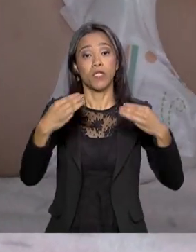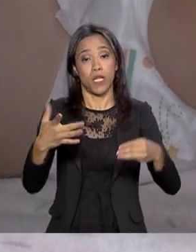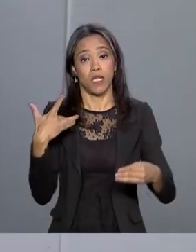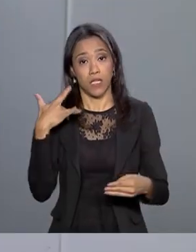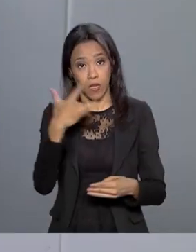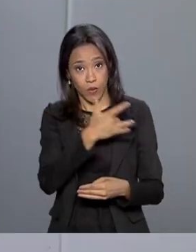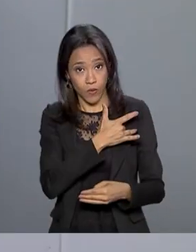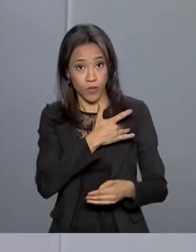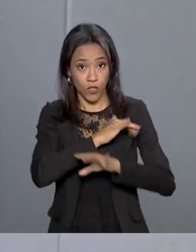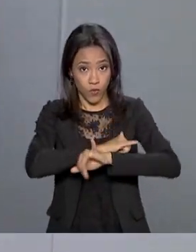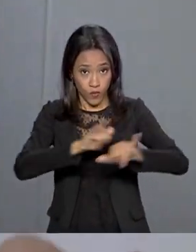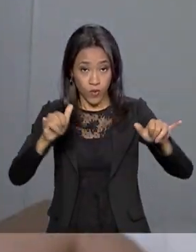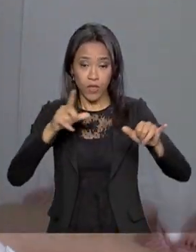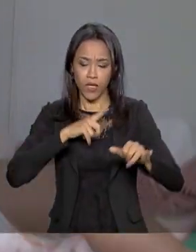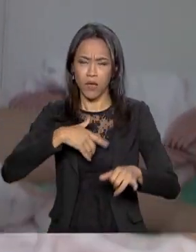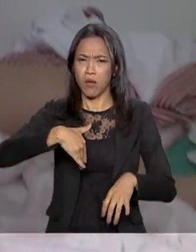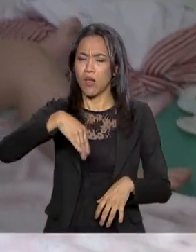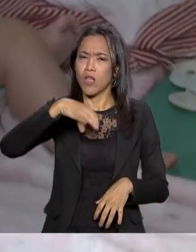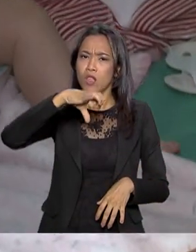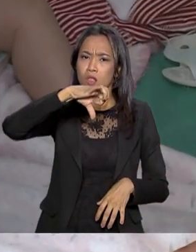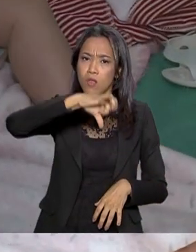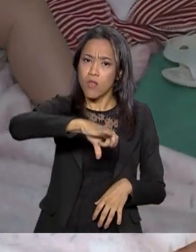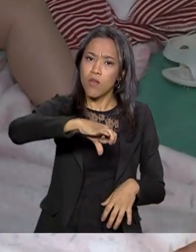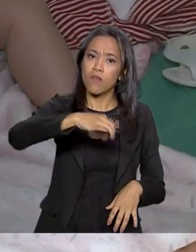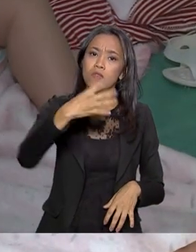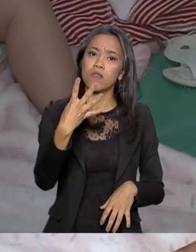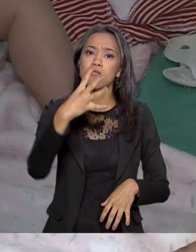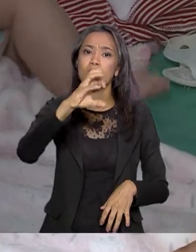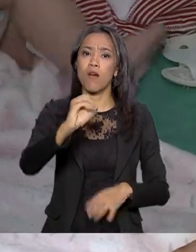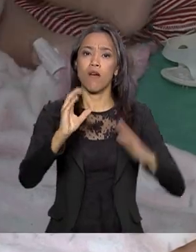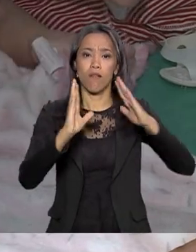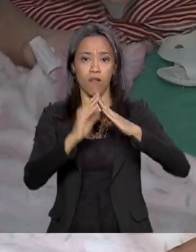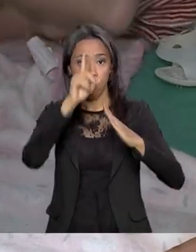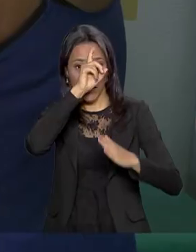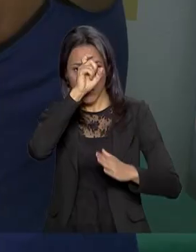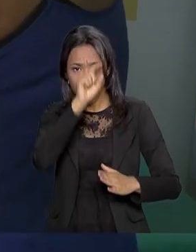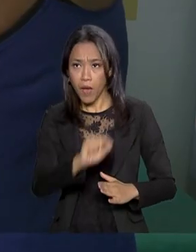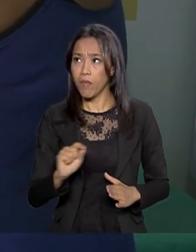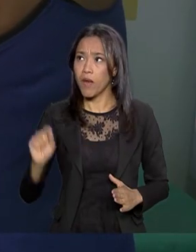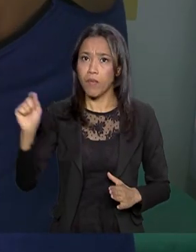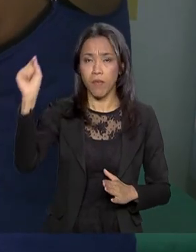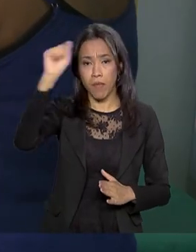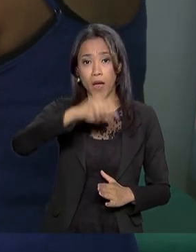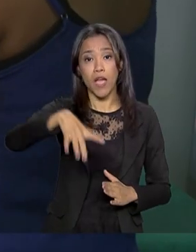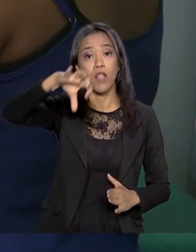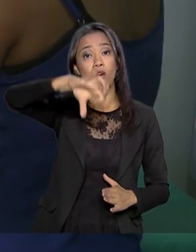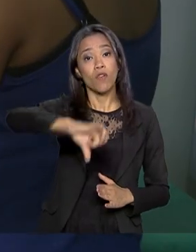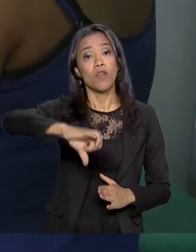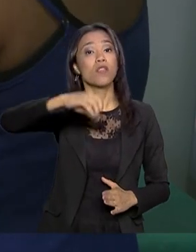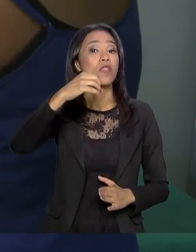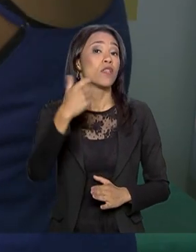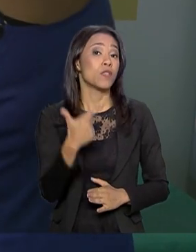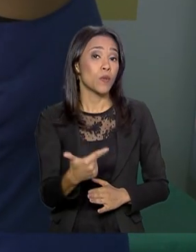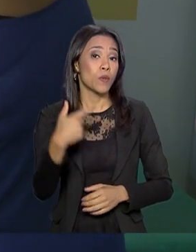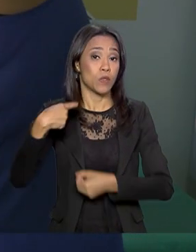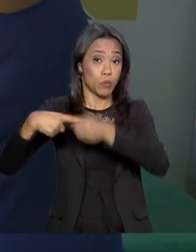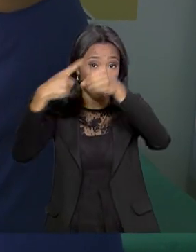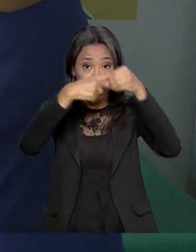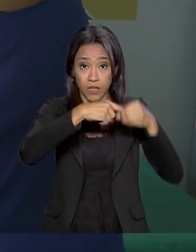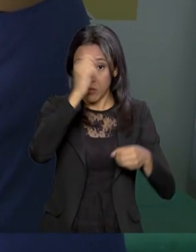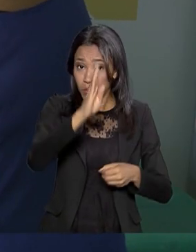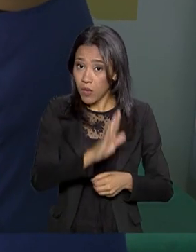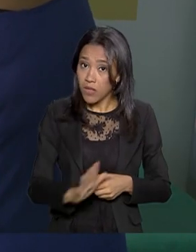adesão de quase 940 unidades de saúde da família em 92 municípios em todo o país.